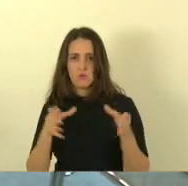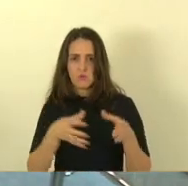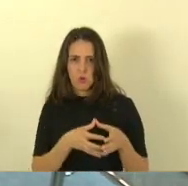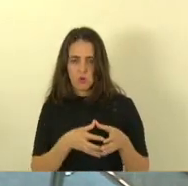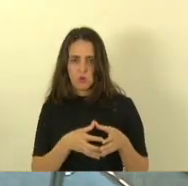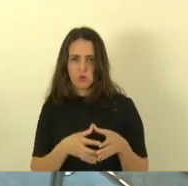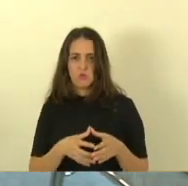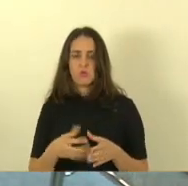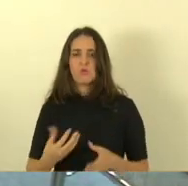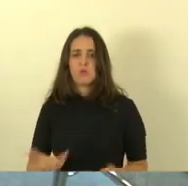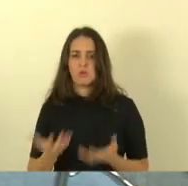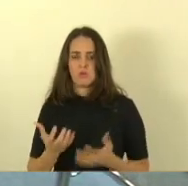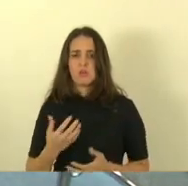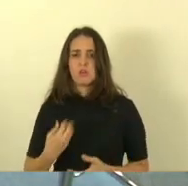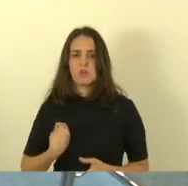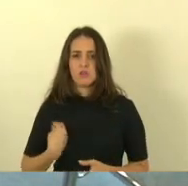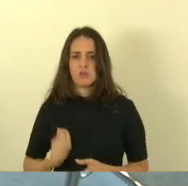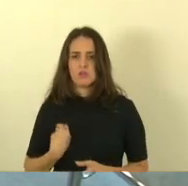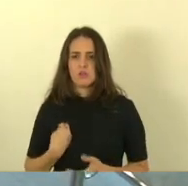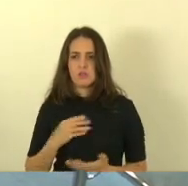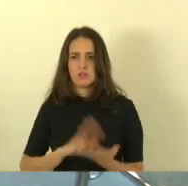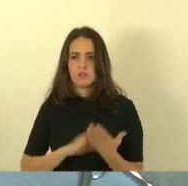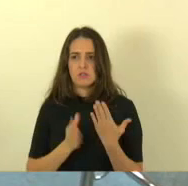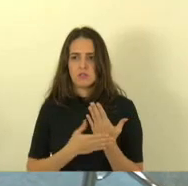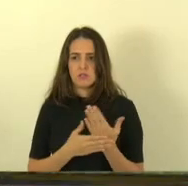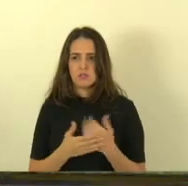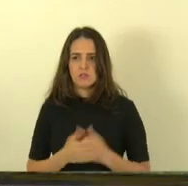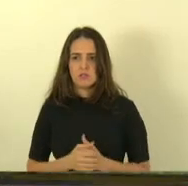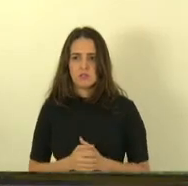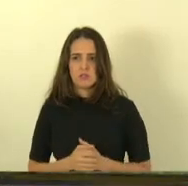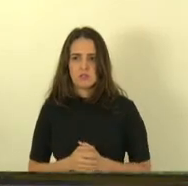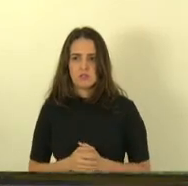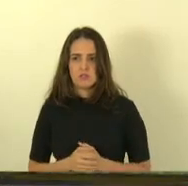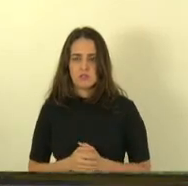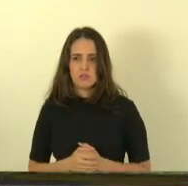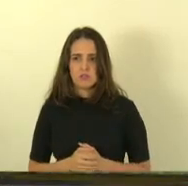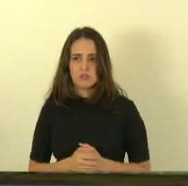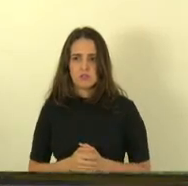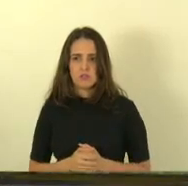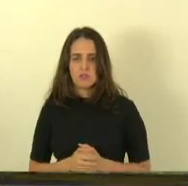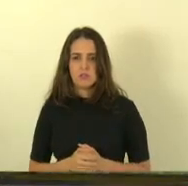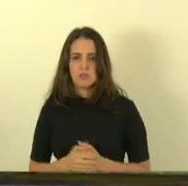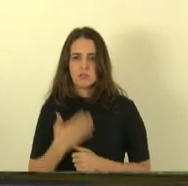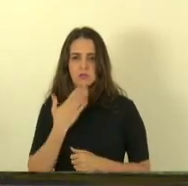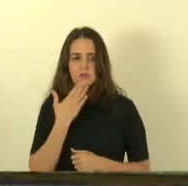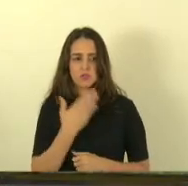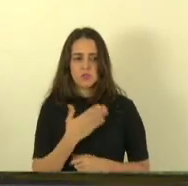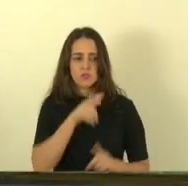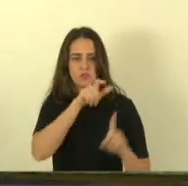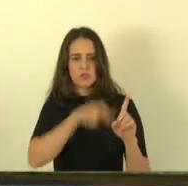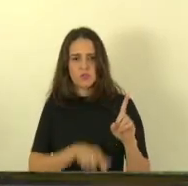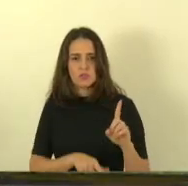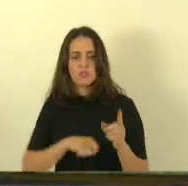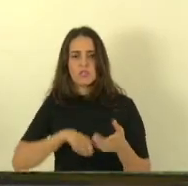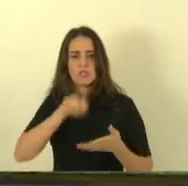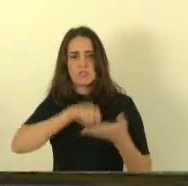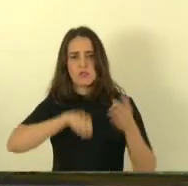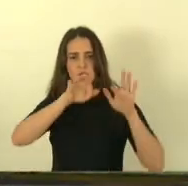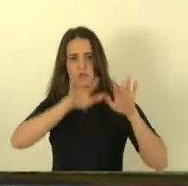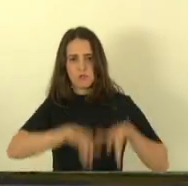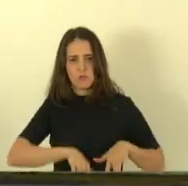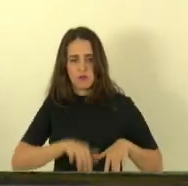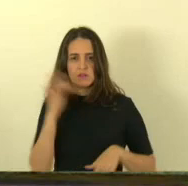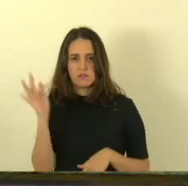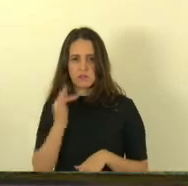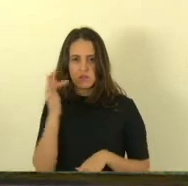registrado em ata ok deputado Irine está registrado mas gostaria de solicitar a vossa aliança que fizesse por escrito formalizasse